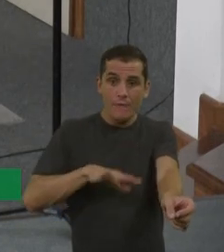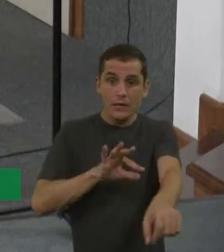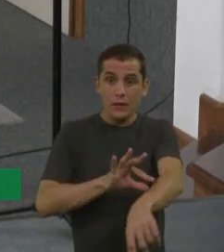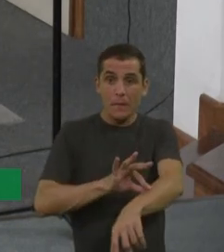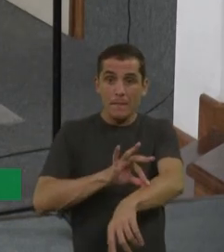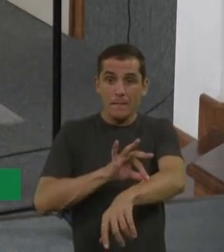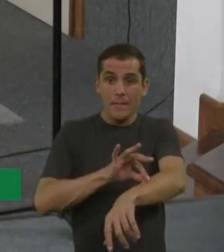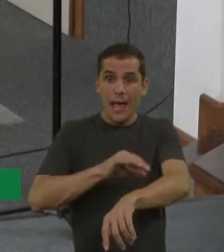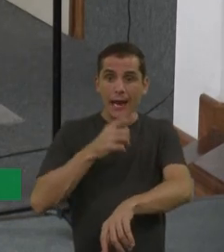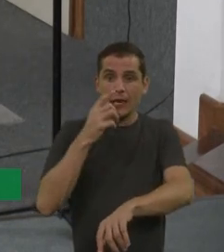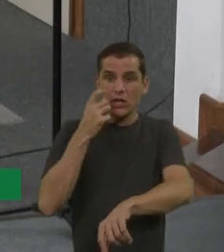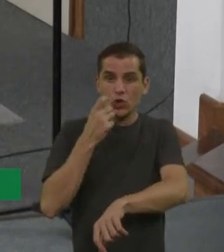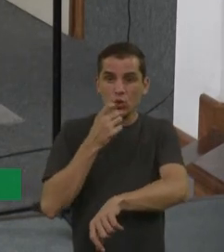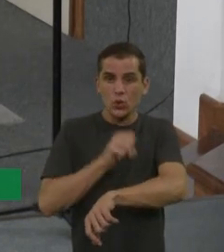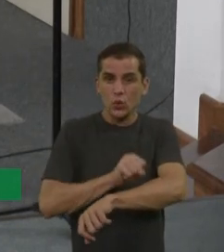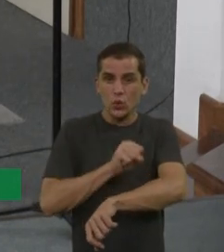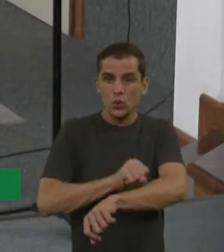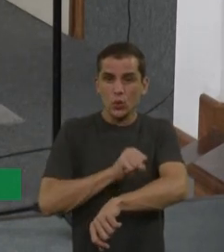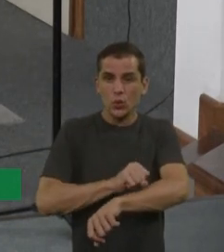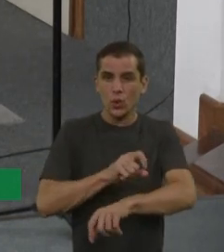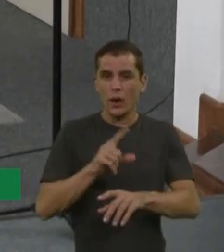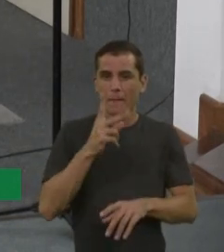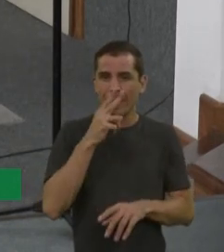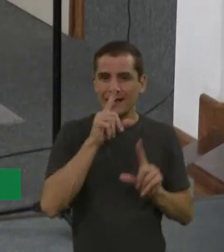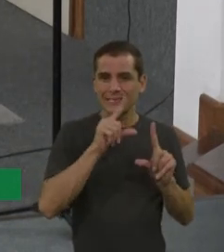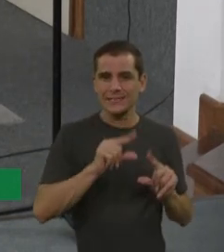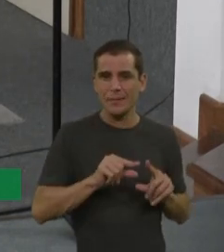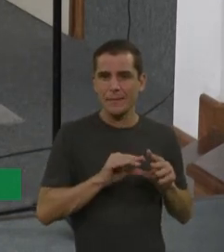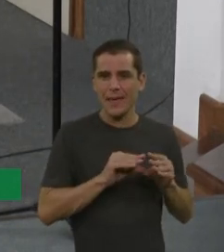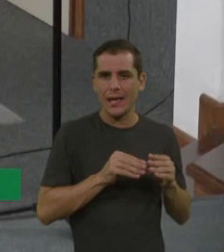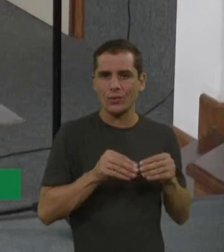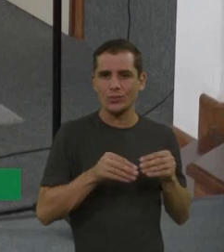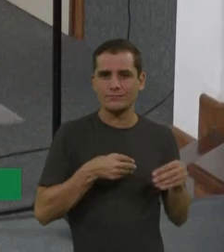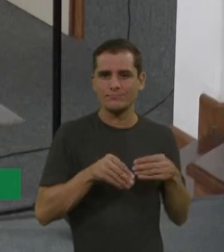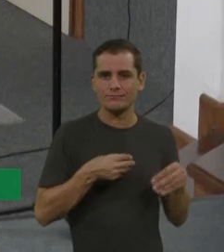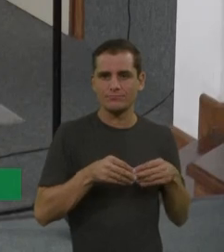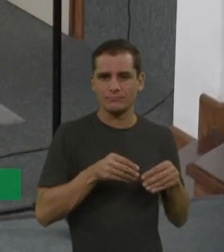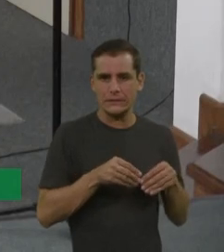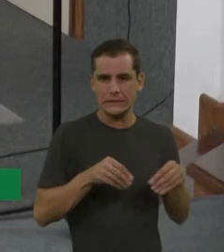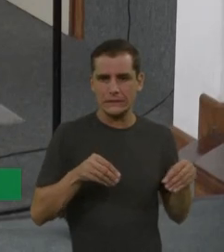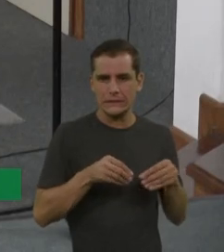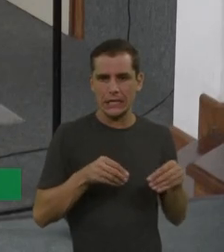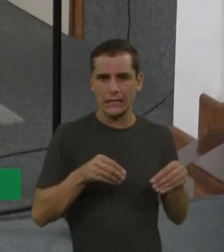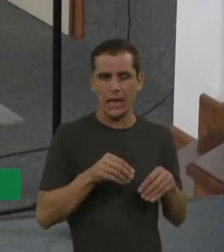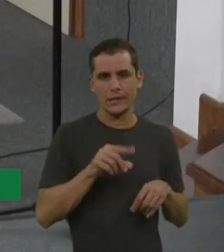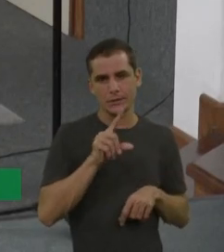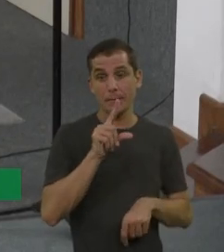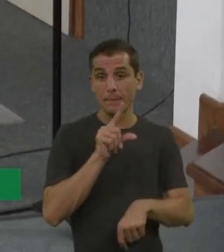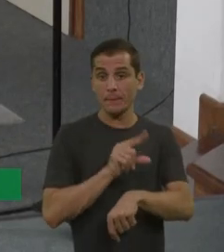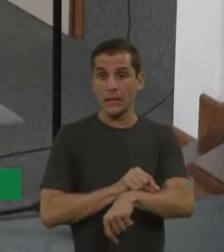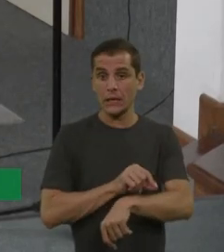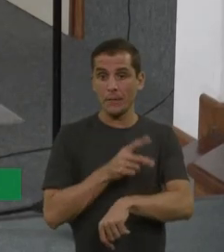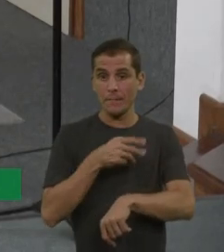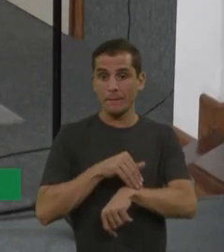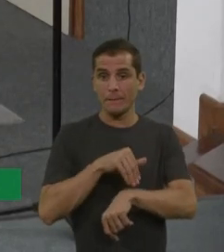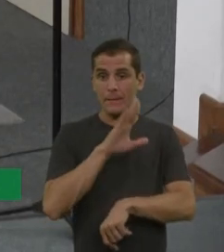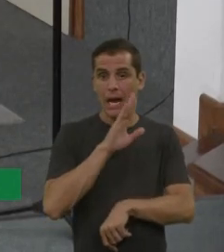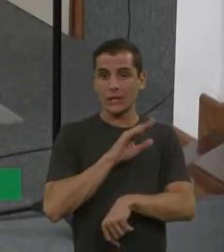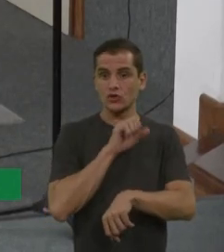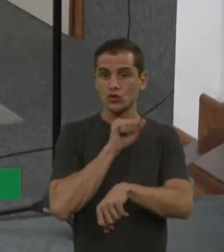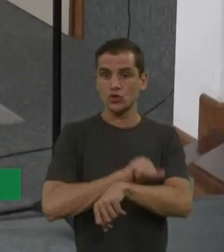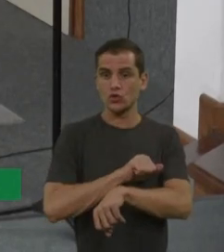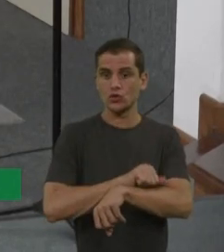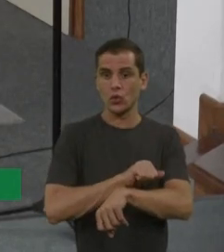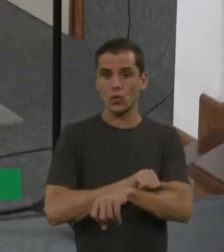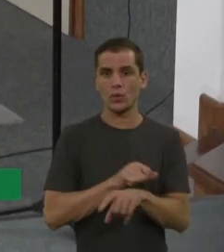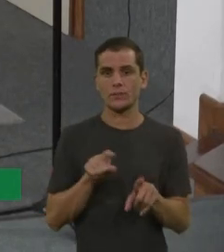elástica, né? E, novamente, eu quero lembrar essa questão da mancha mongólica extensa, assim. A mancha mongólica, ela é uma miscigenação racial,